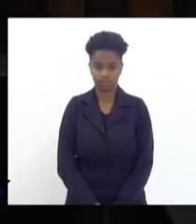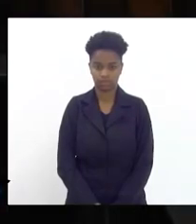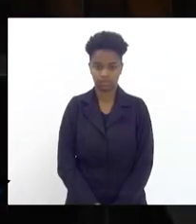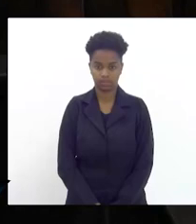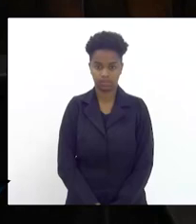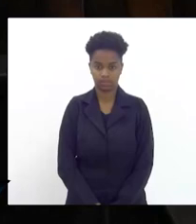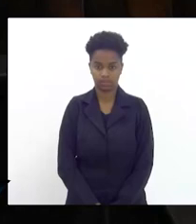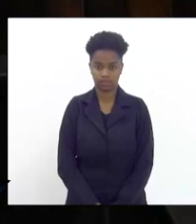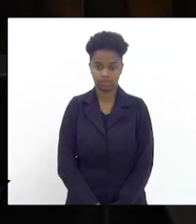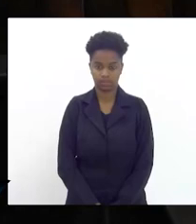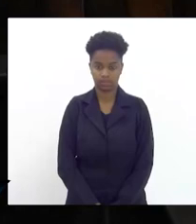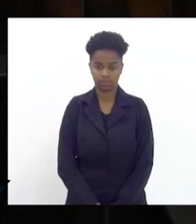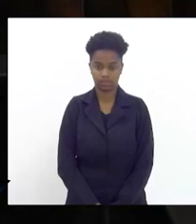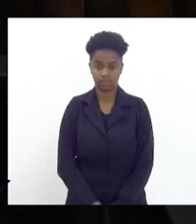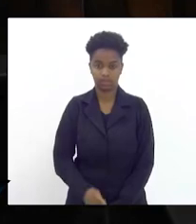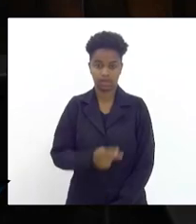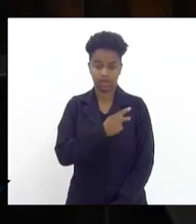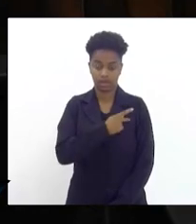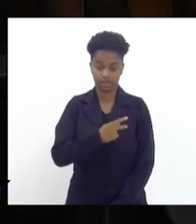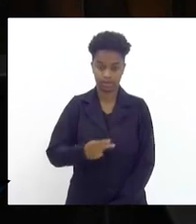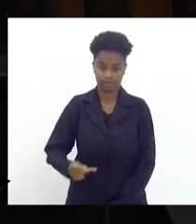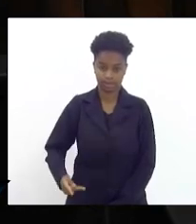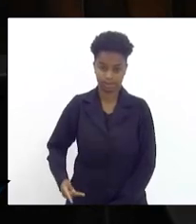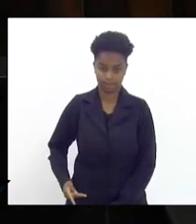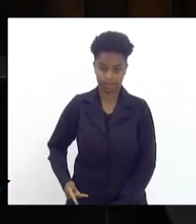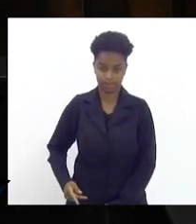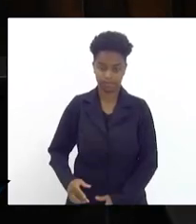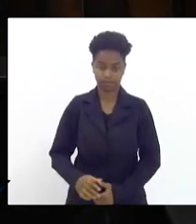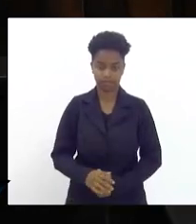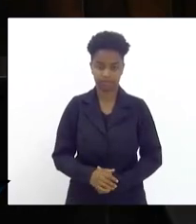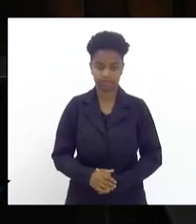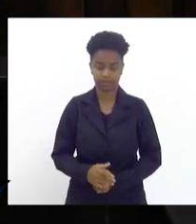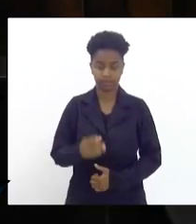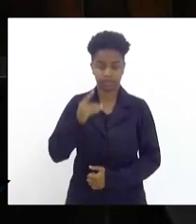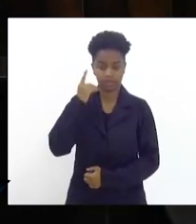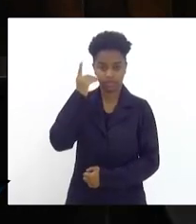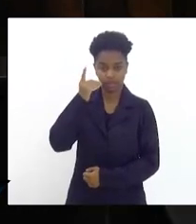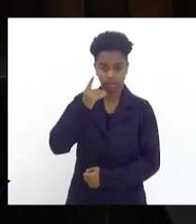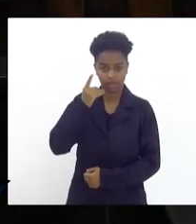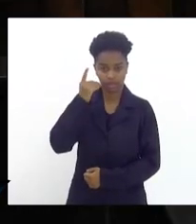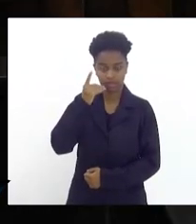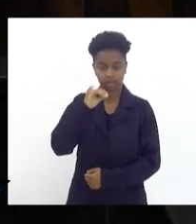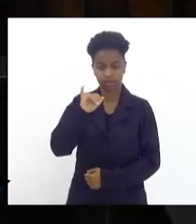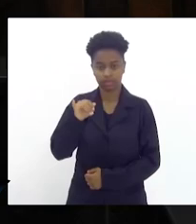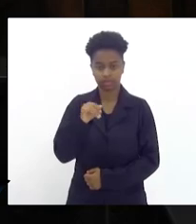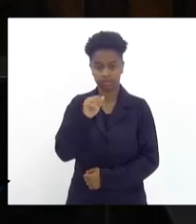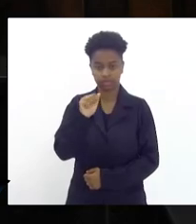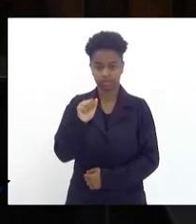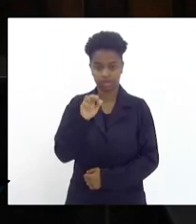Senhor presidente, deputado Jari,